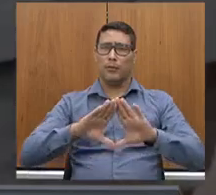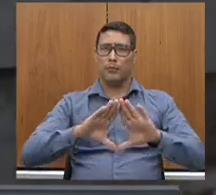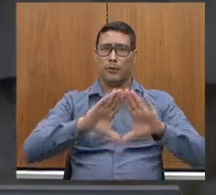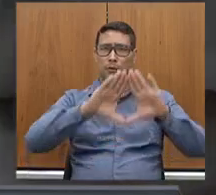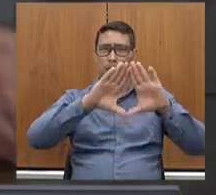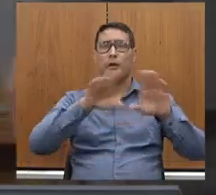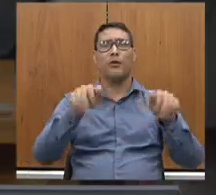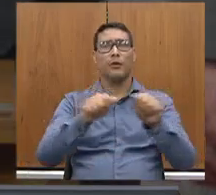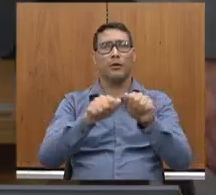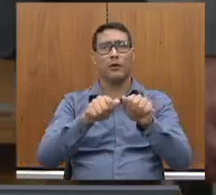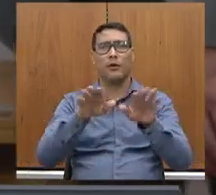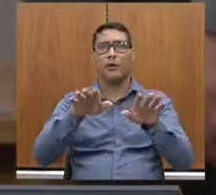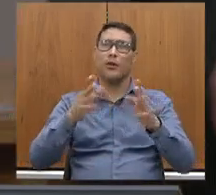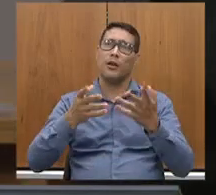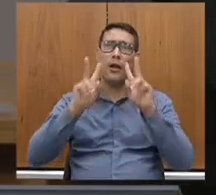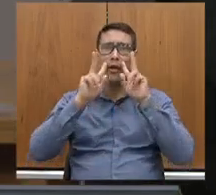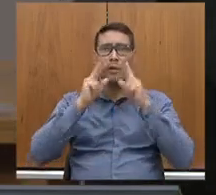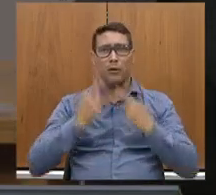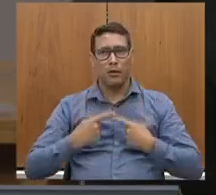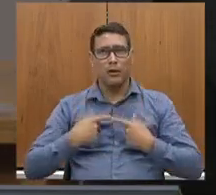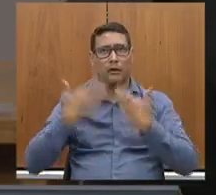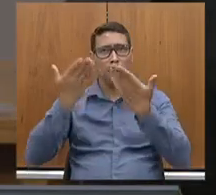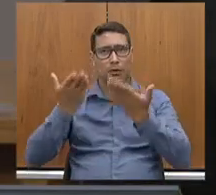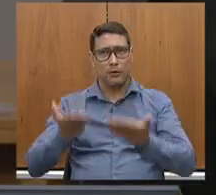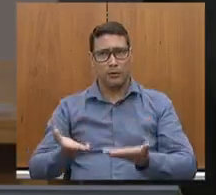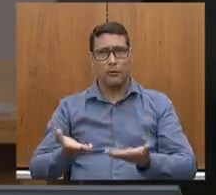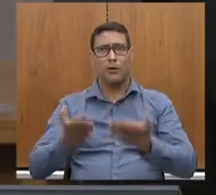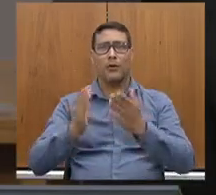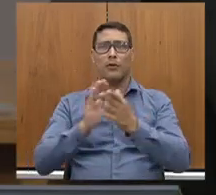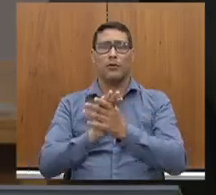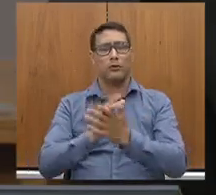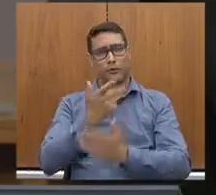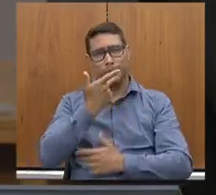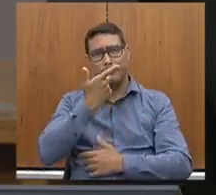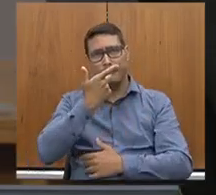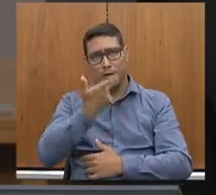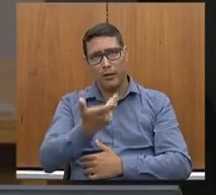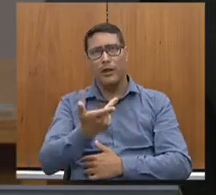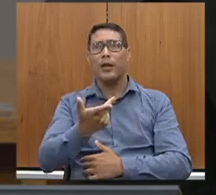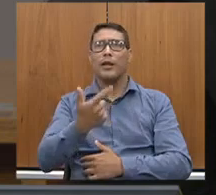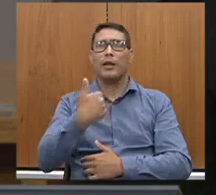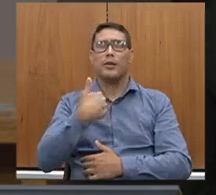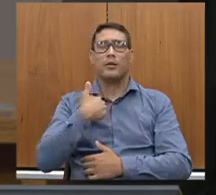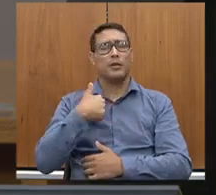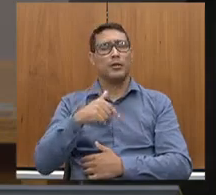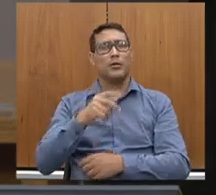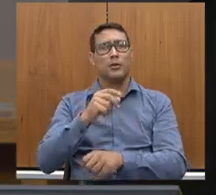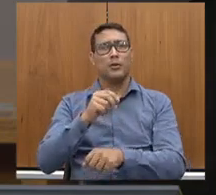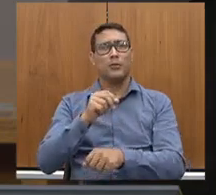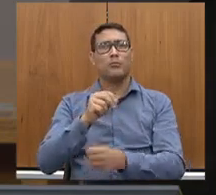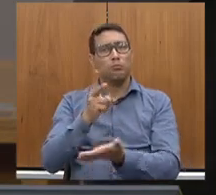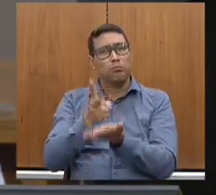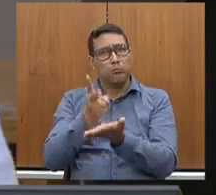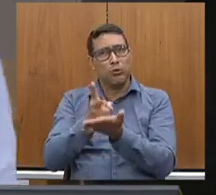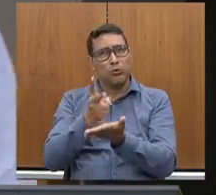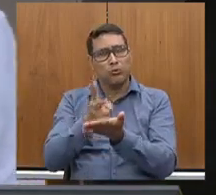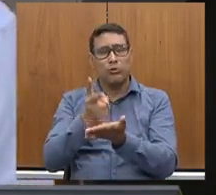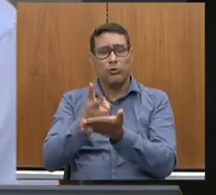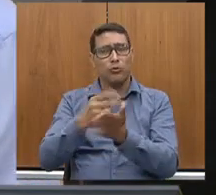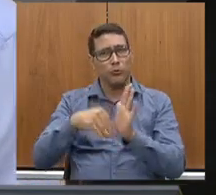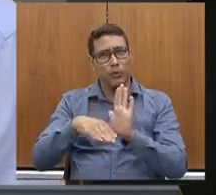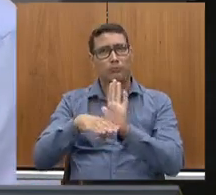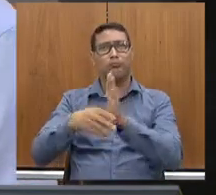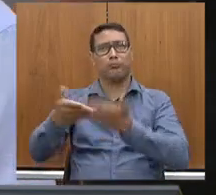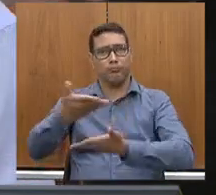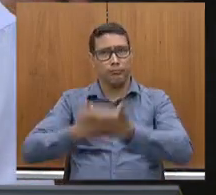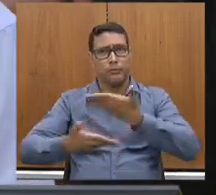reconhecimento e dizer que a gente permanece sempre à sua disposição. E aproveitar